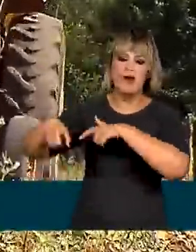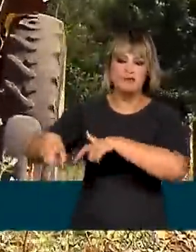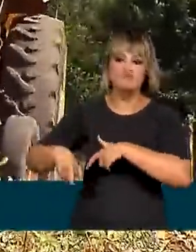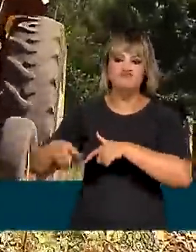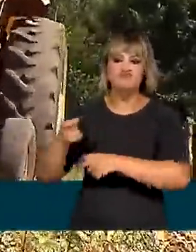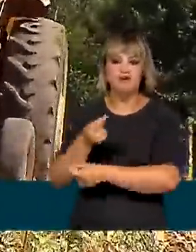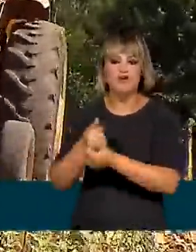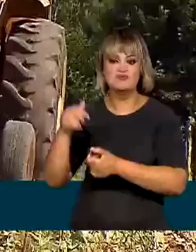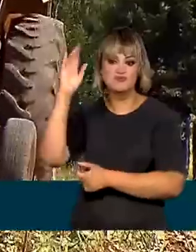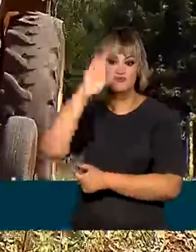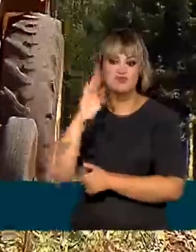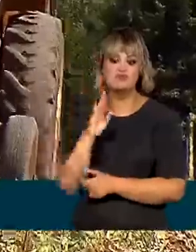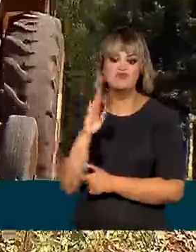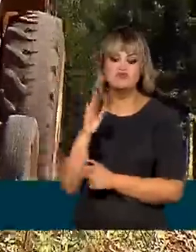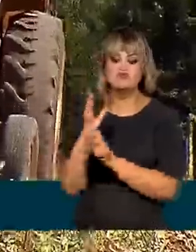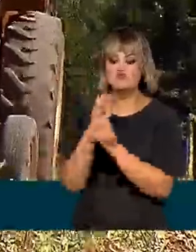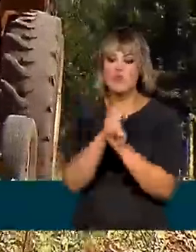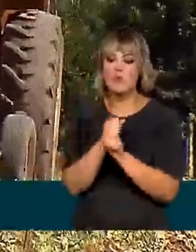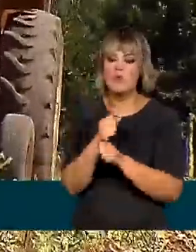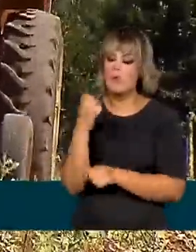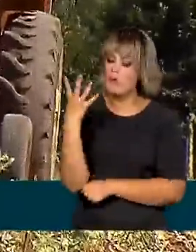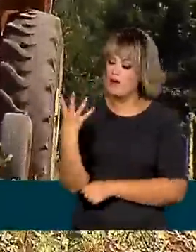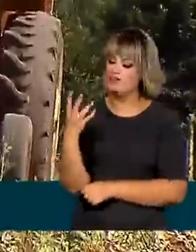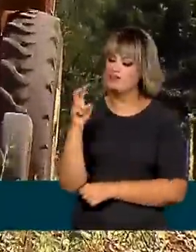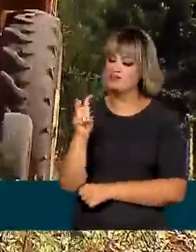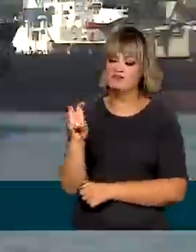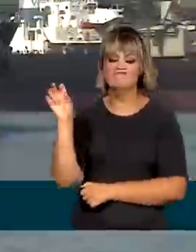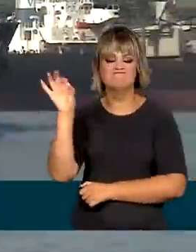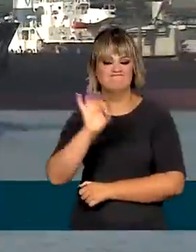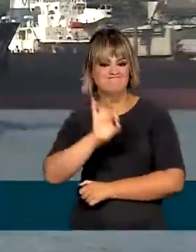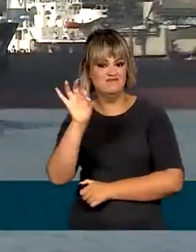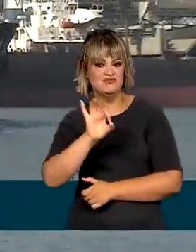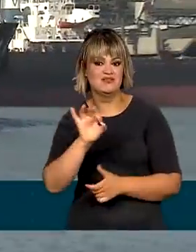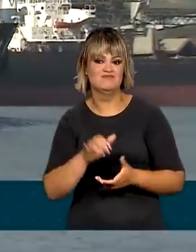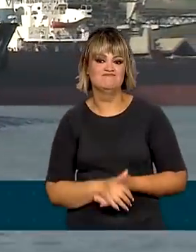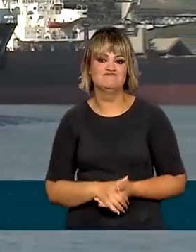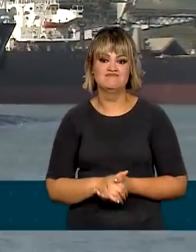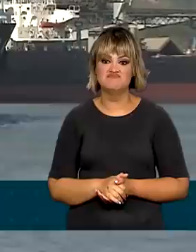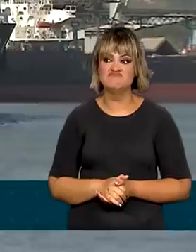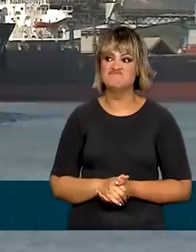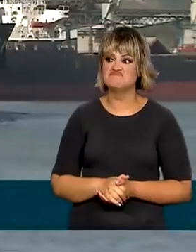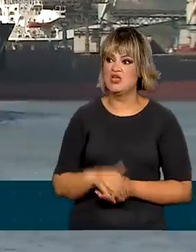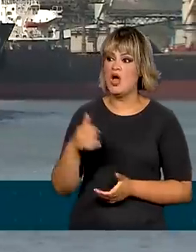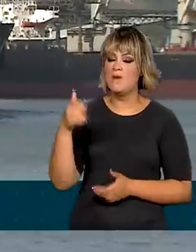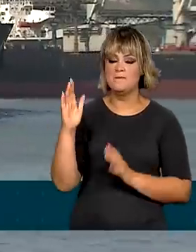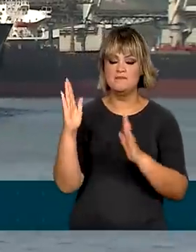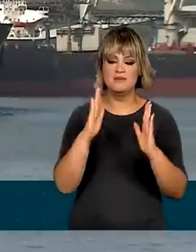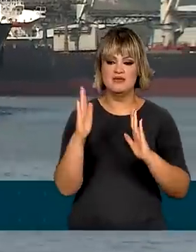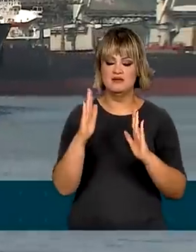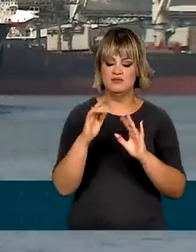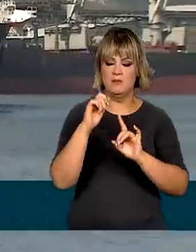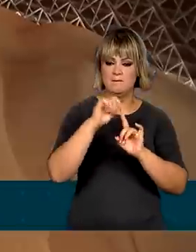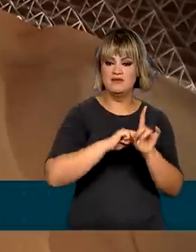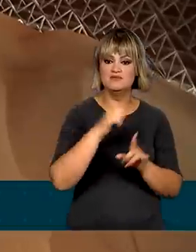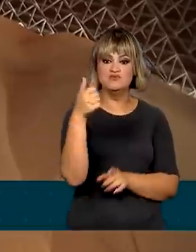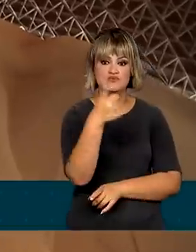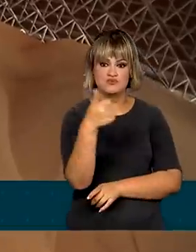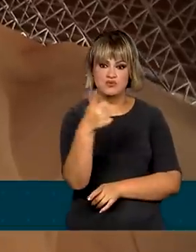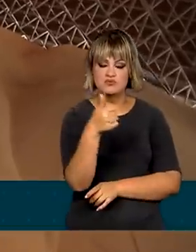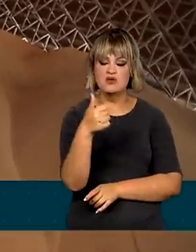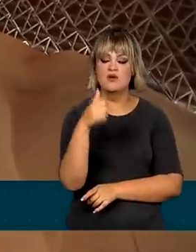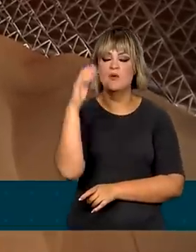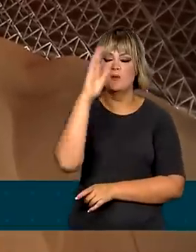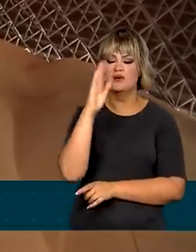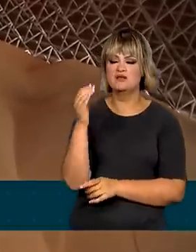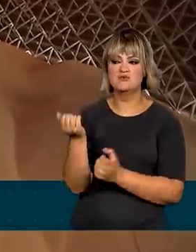exportações brasileiras chegou a 45%. Considerados os 11 meses do ano, o Brasil vendeu